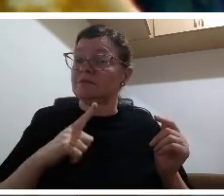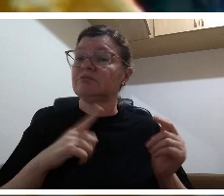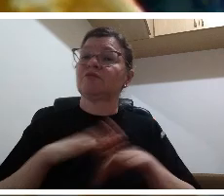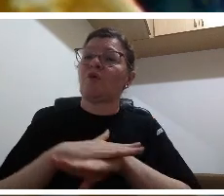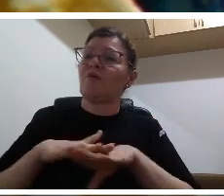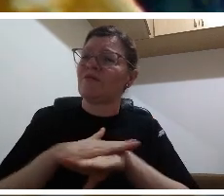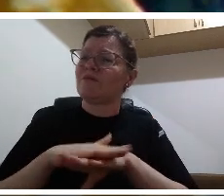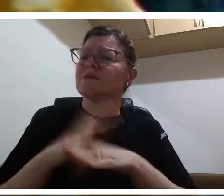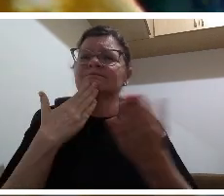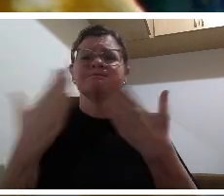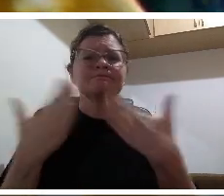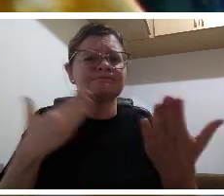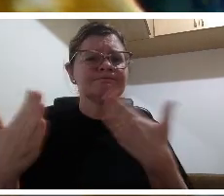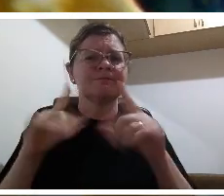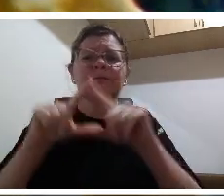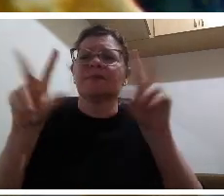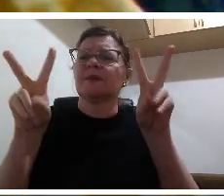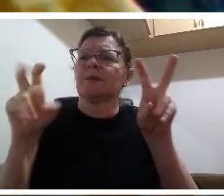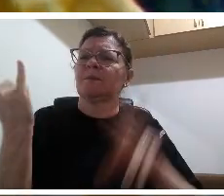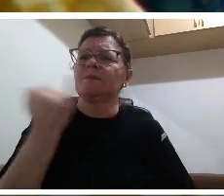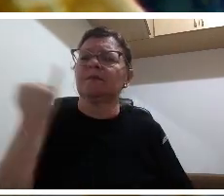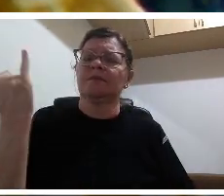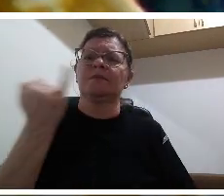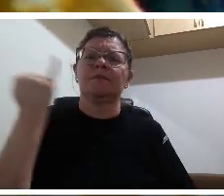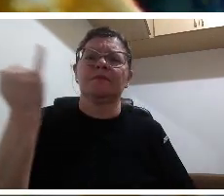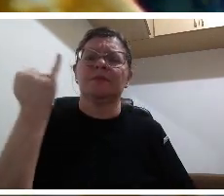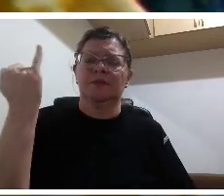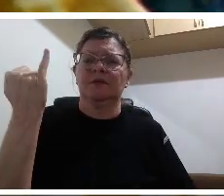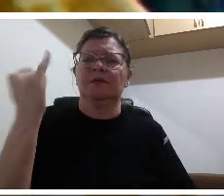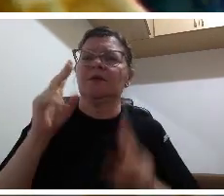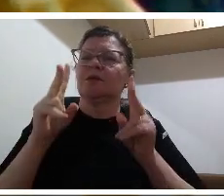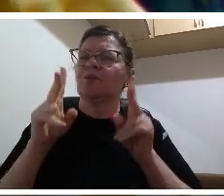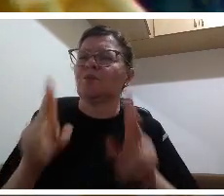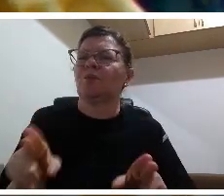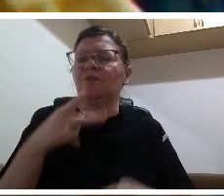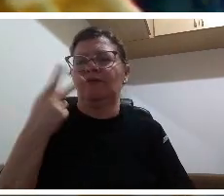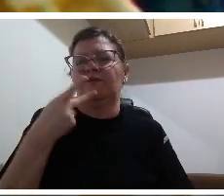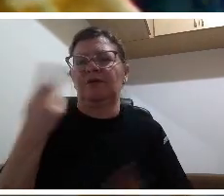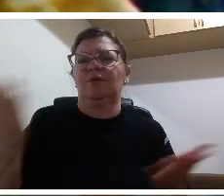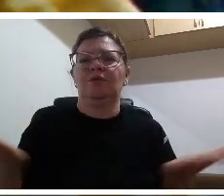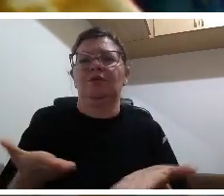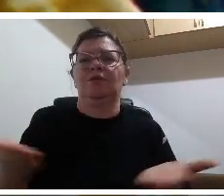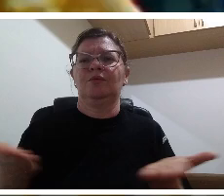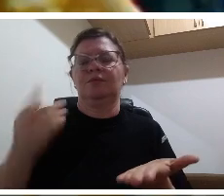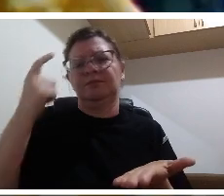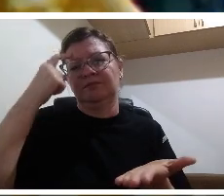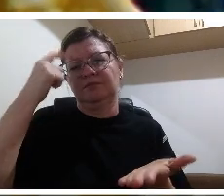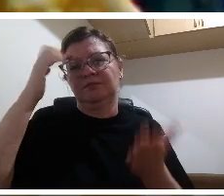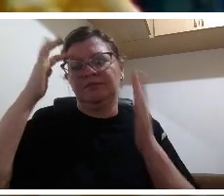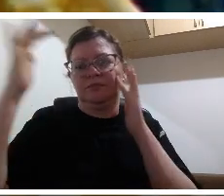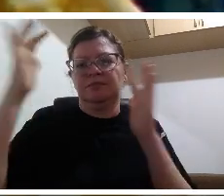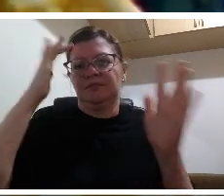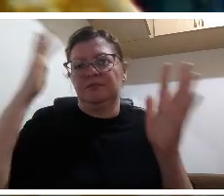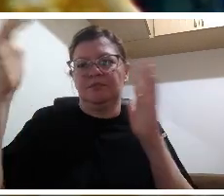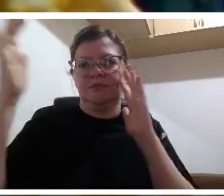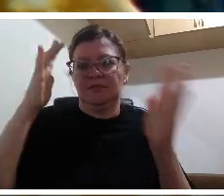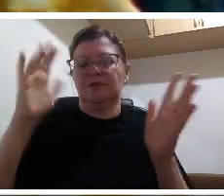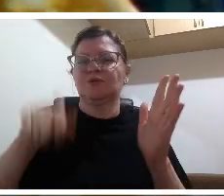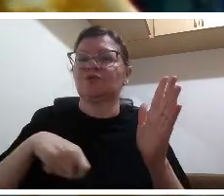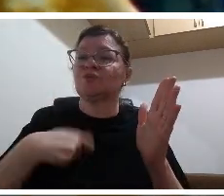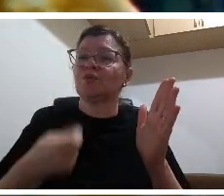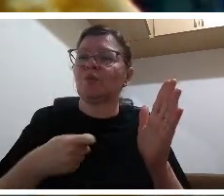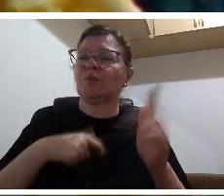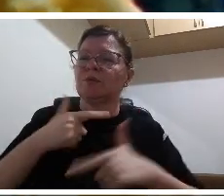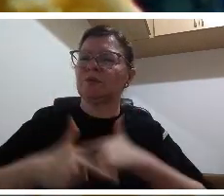eu quero destacar o trabalho da Vlad da Simone do Ricardo do Kleber que estão ali diariamente